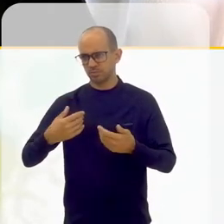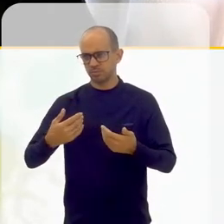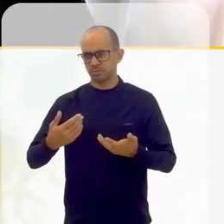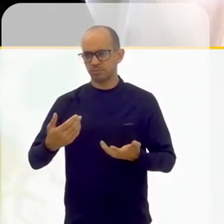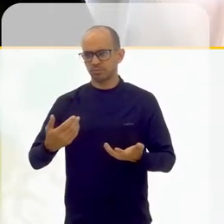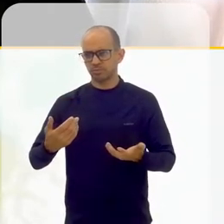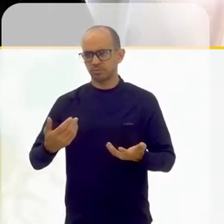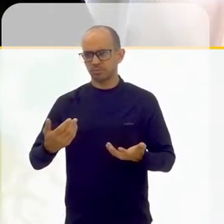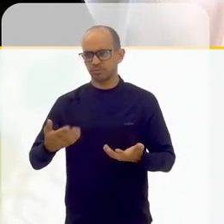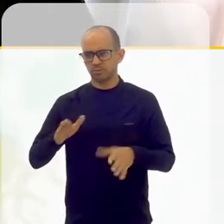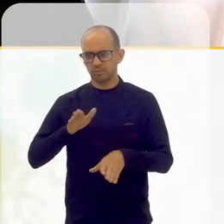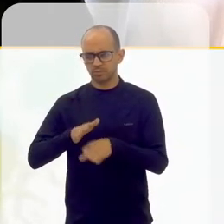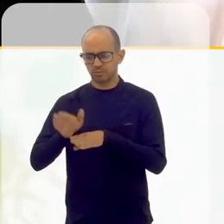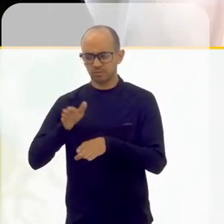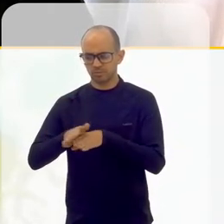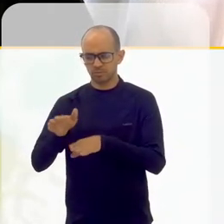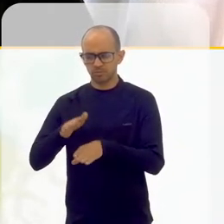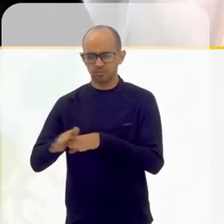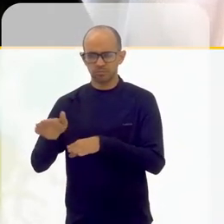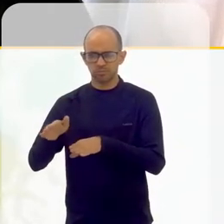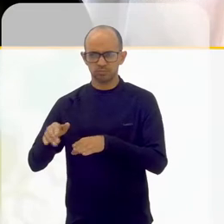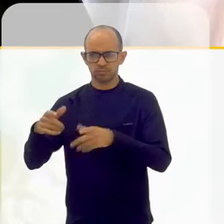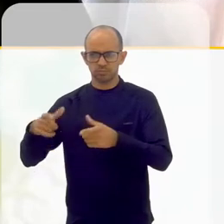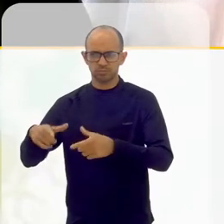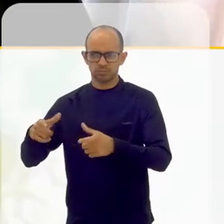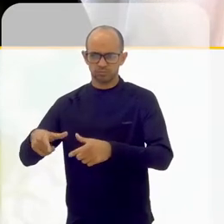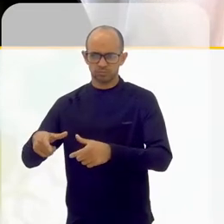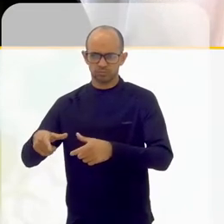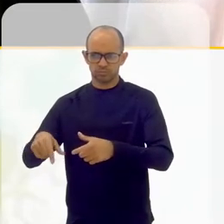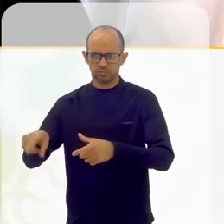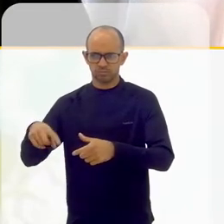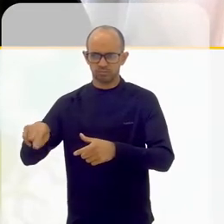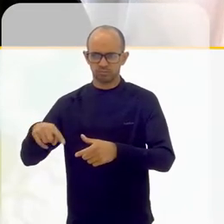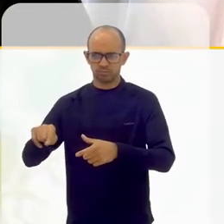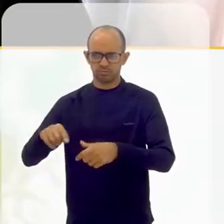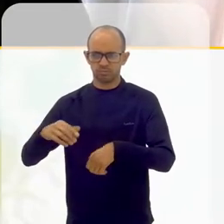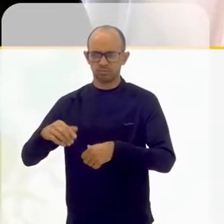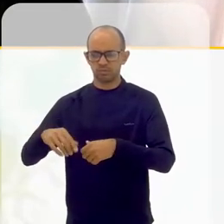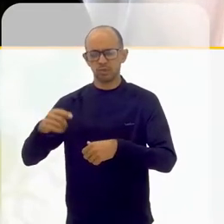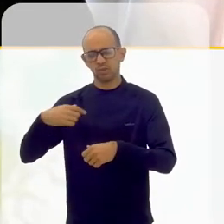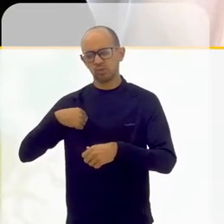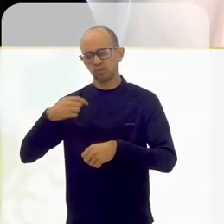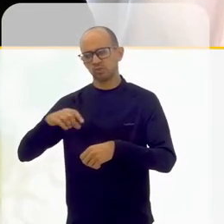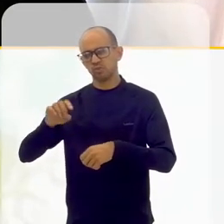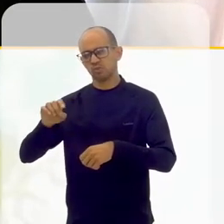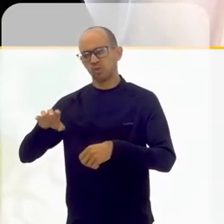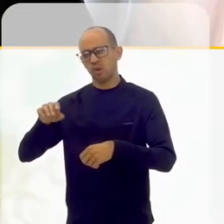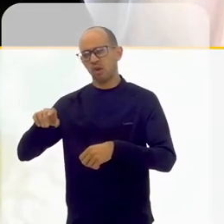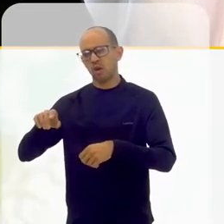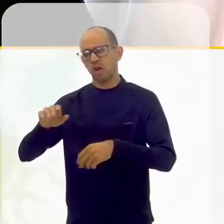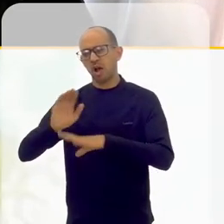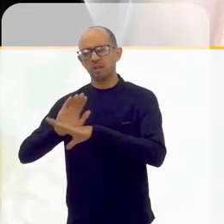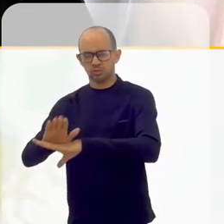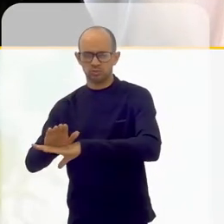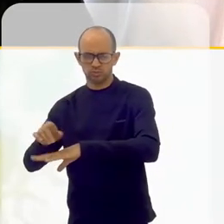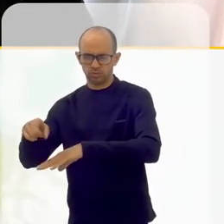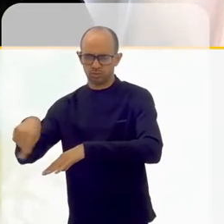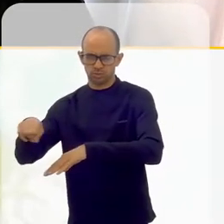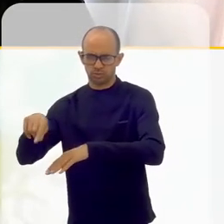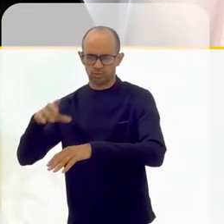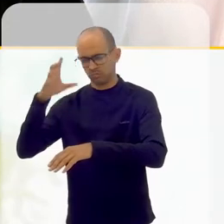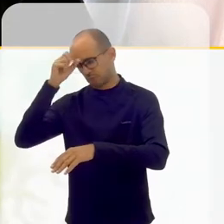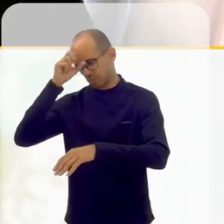direcionar um lugar que eles podem chegar por conta própria. Eu sou um facilitador quando eu dando aula.